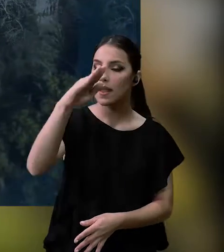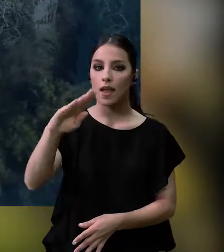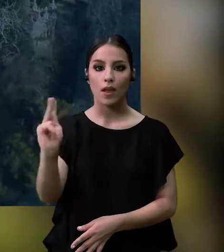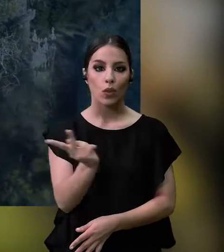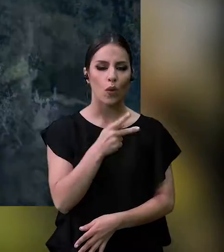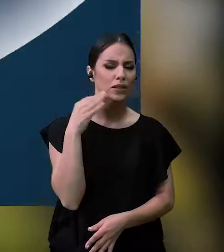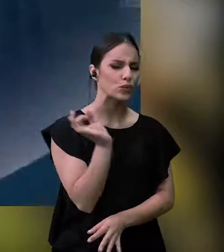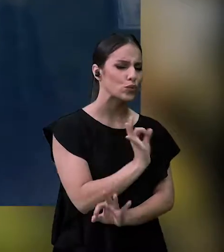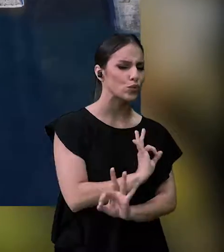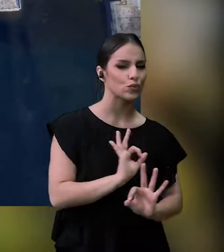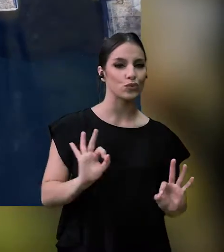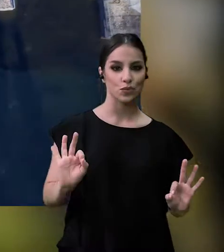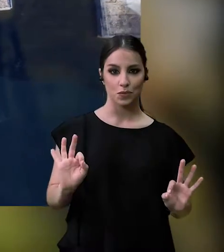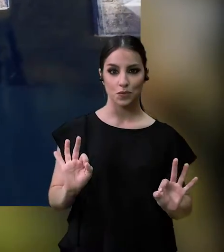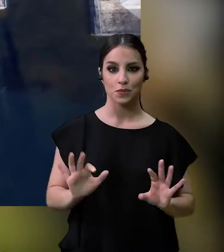extraordinários